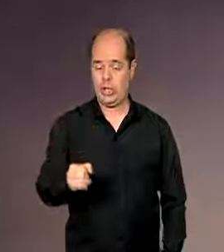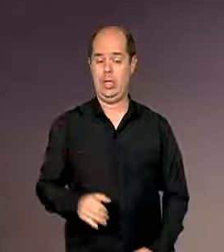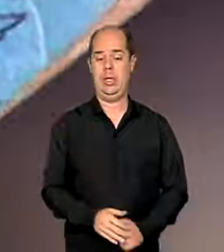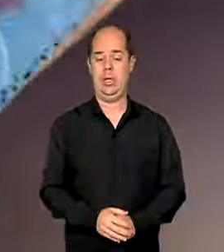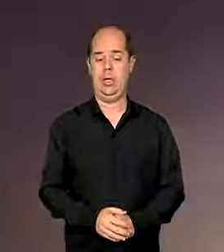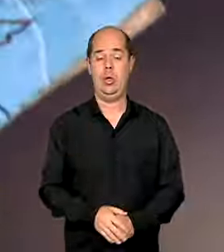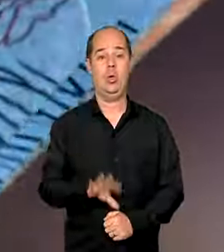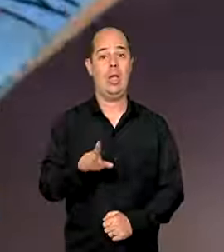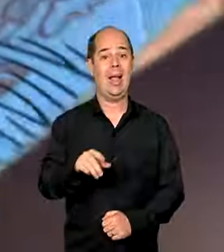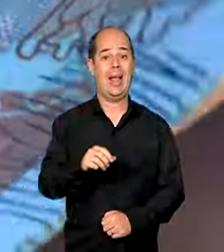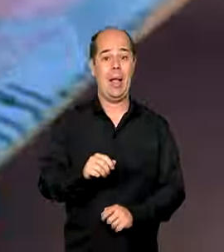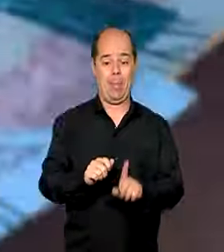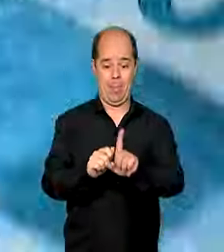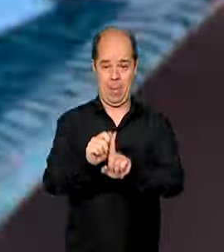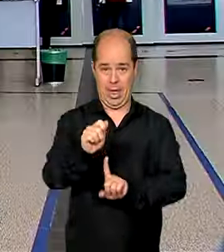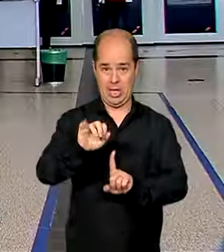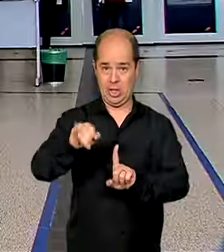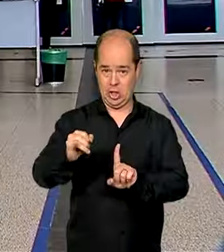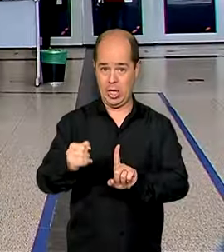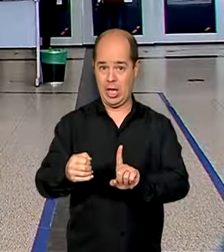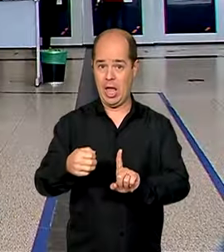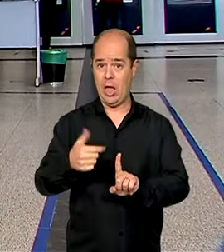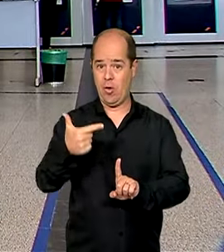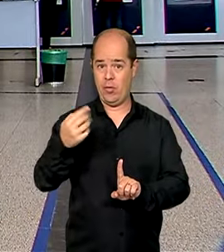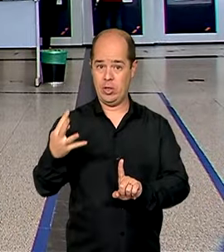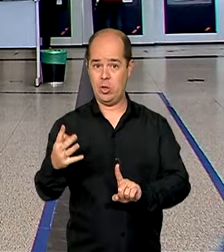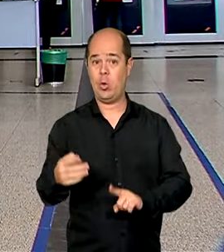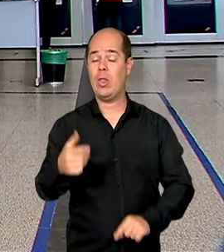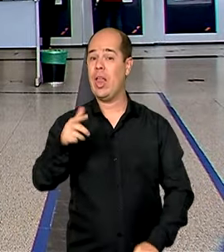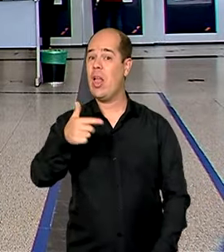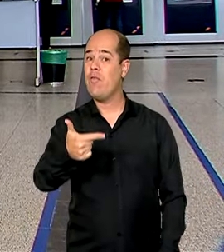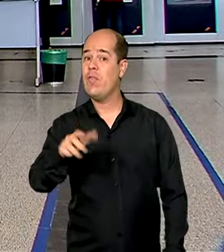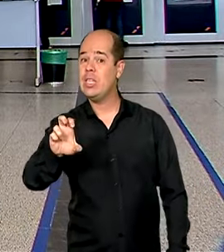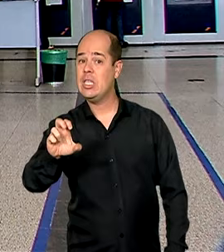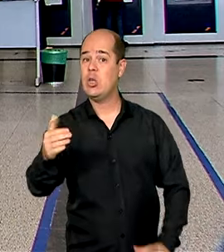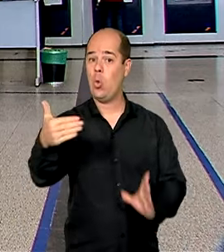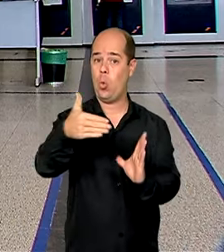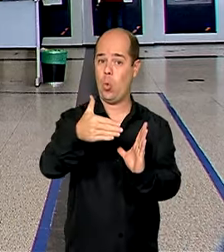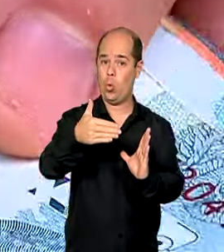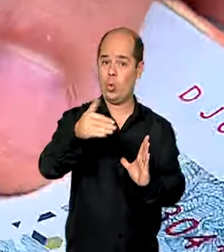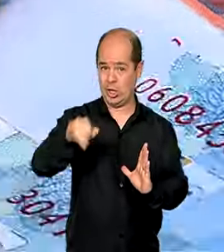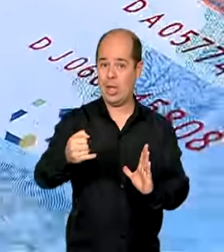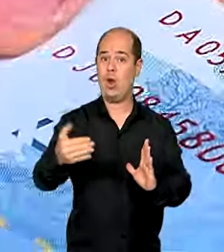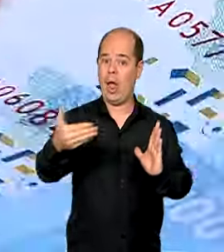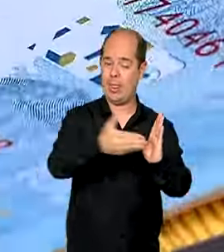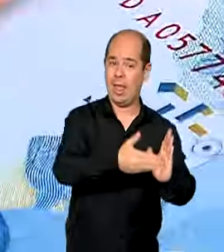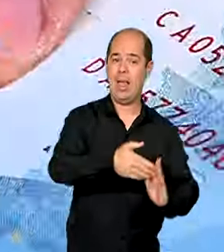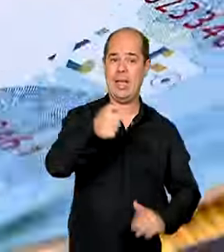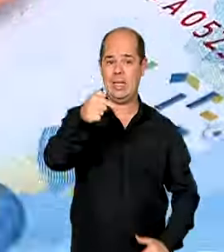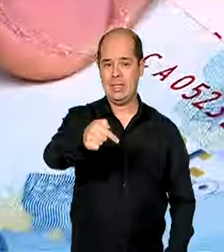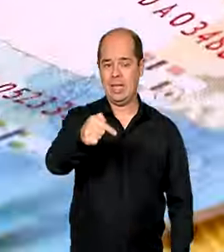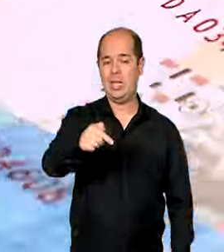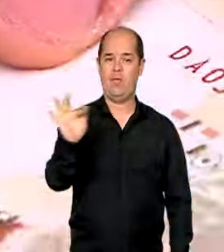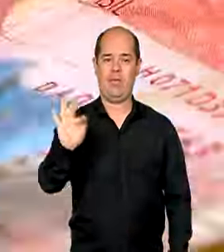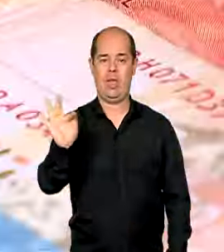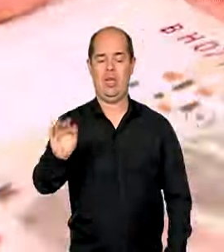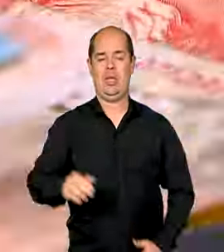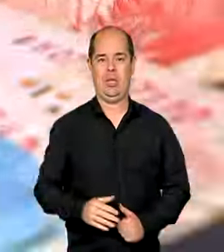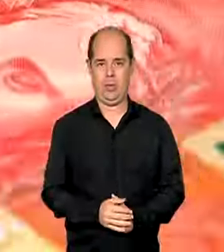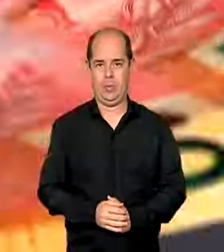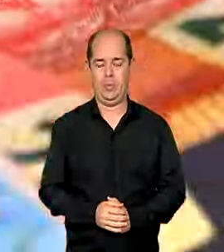de 2024 vai de 25 de janeiro até 7 de fevereiro. Mais de 39 milhões de